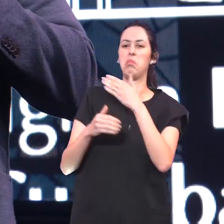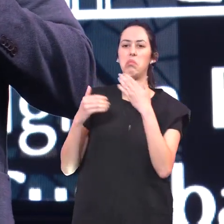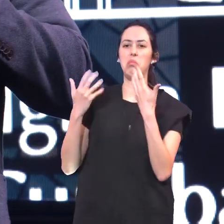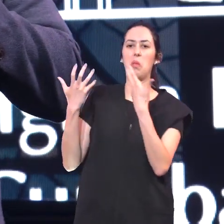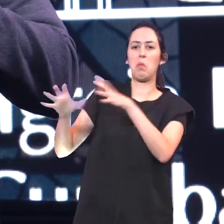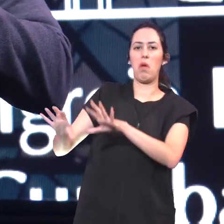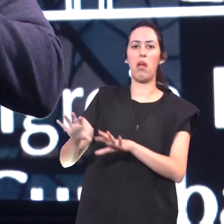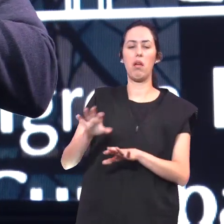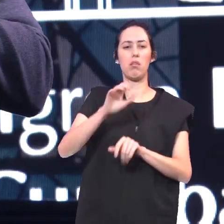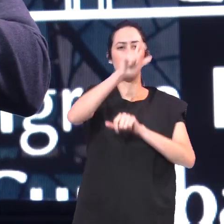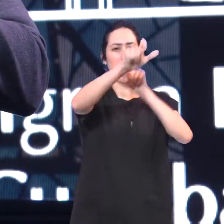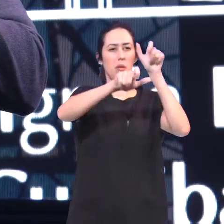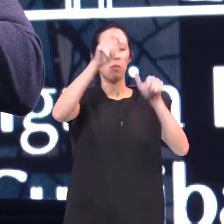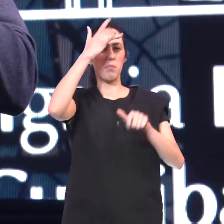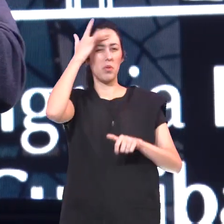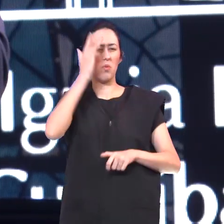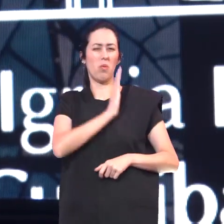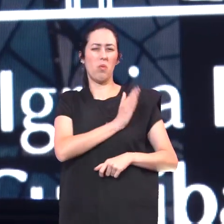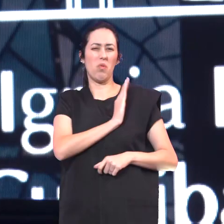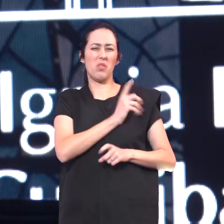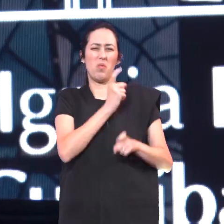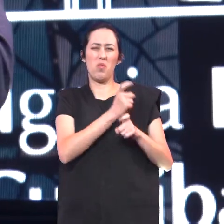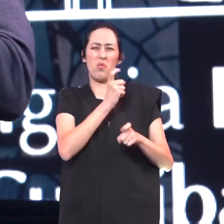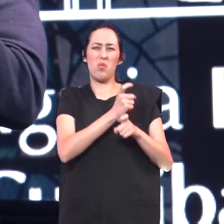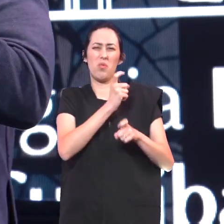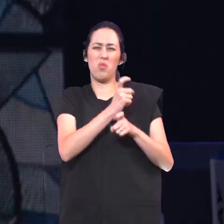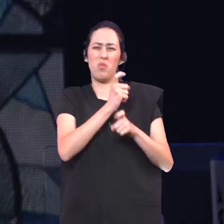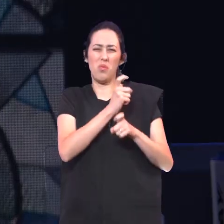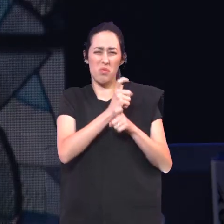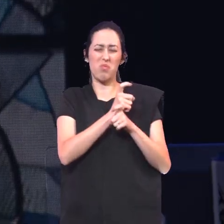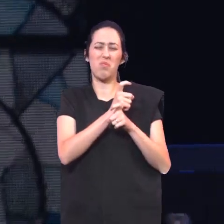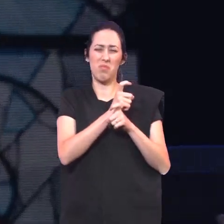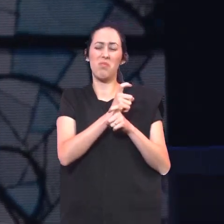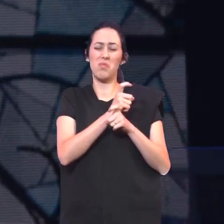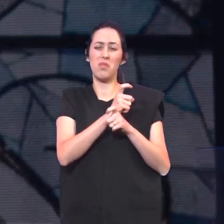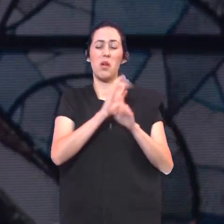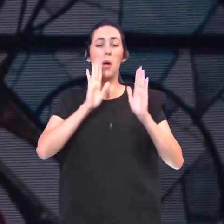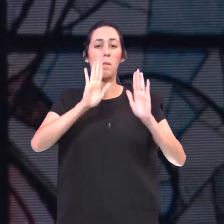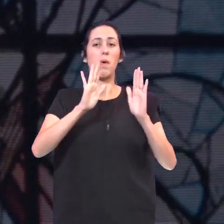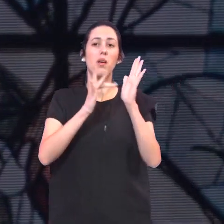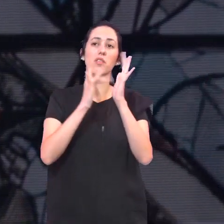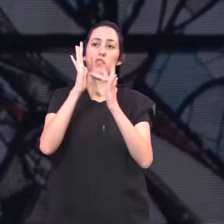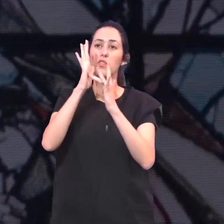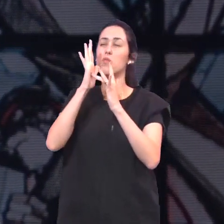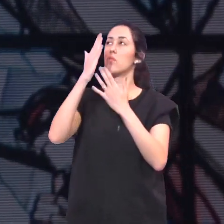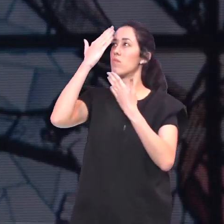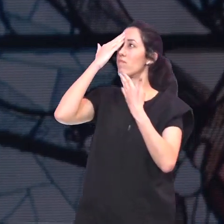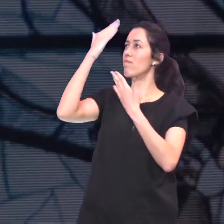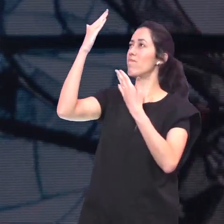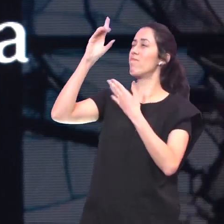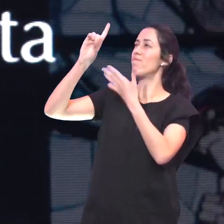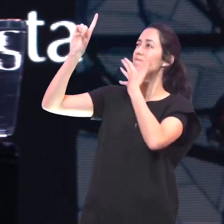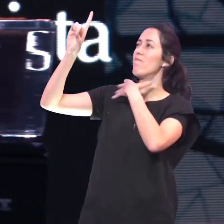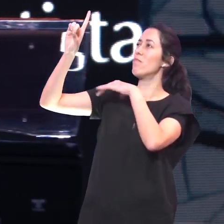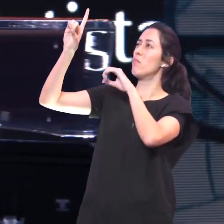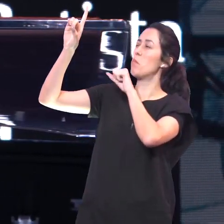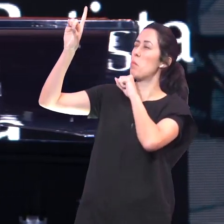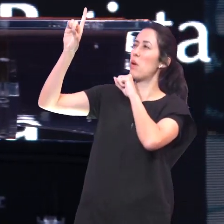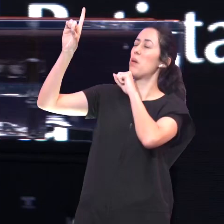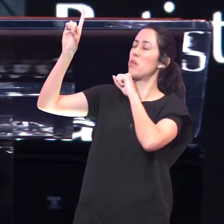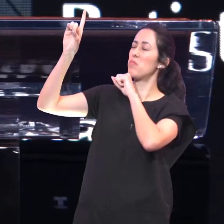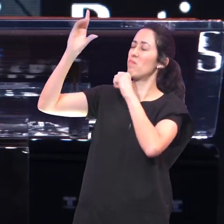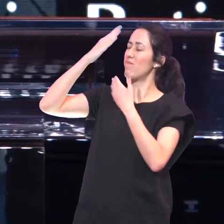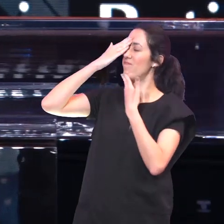coração Dos homens Mas ele agradece Ao pai Que esse convite Que essa revelação